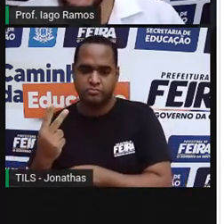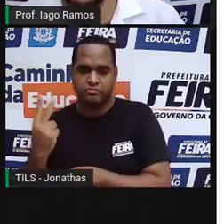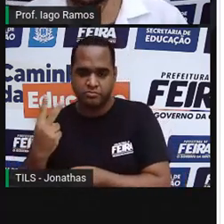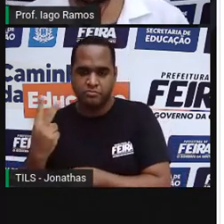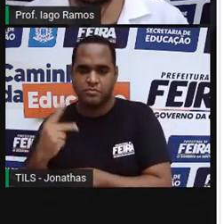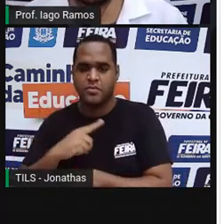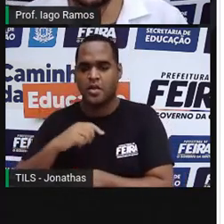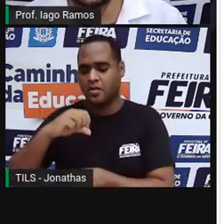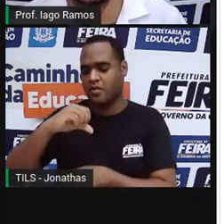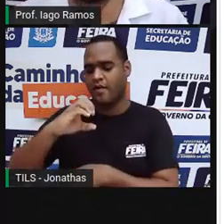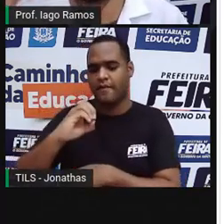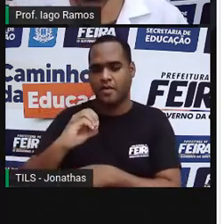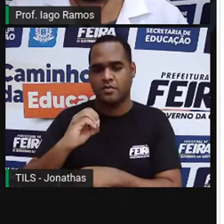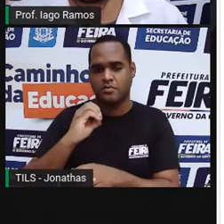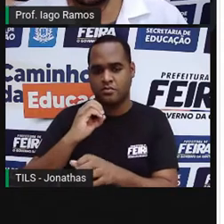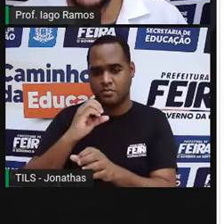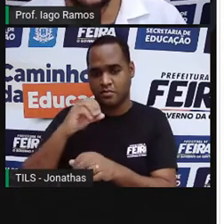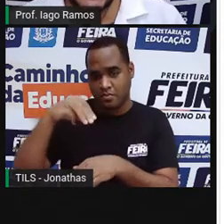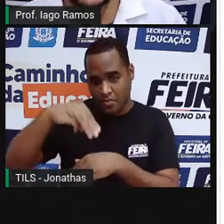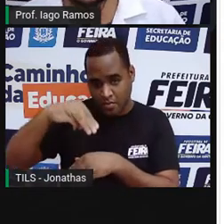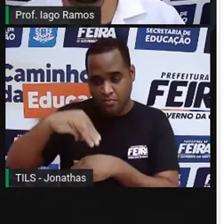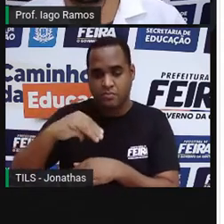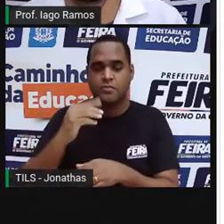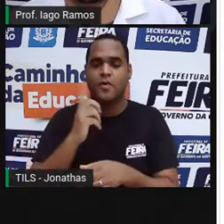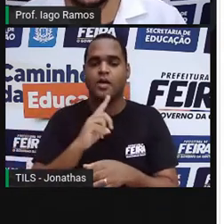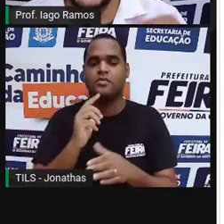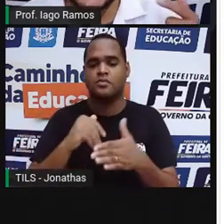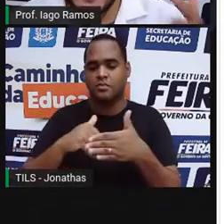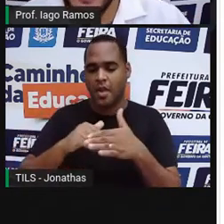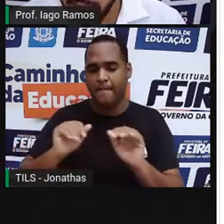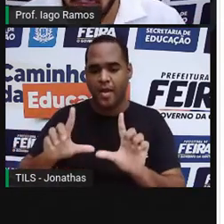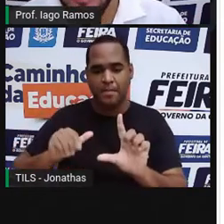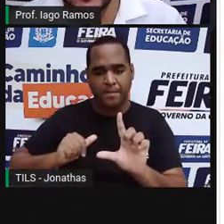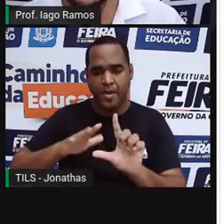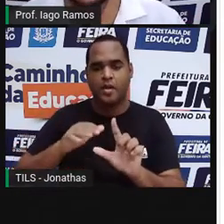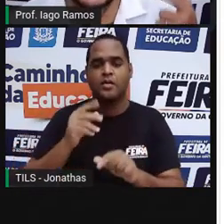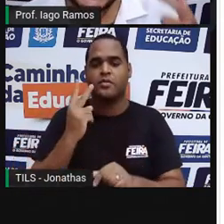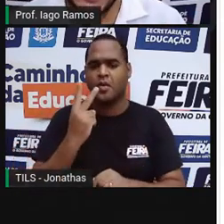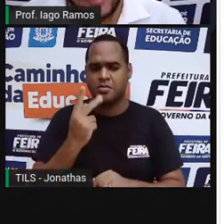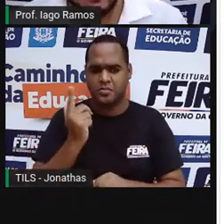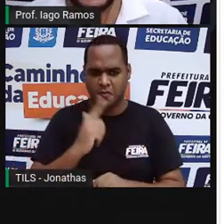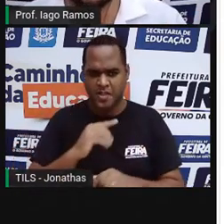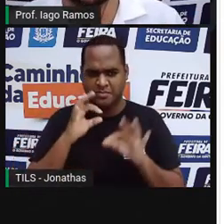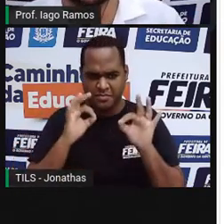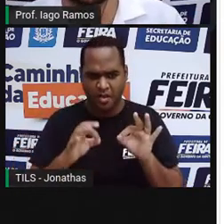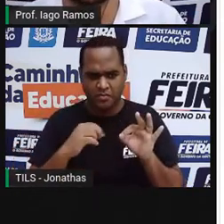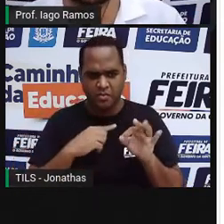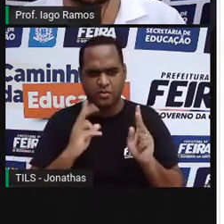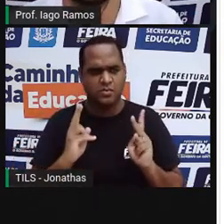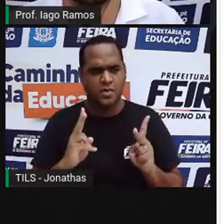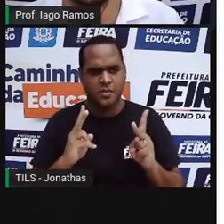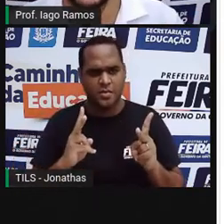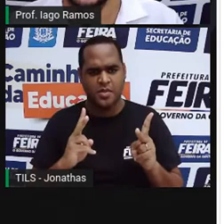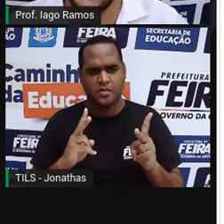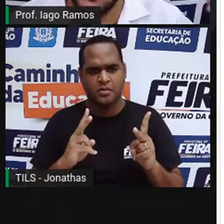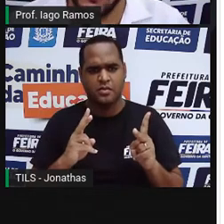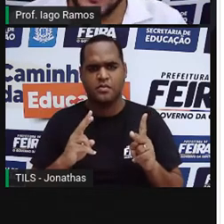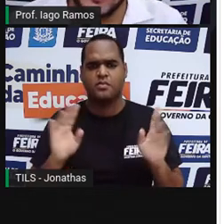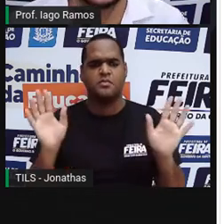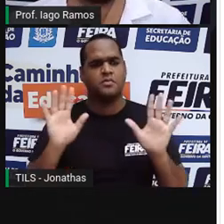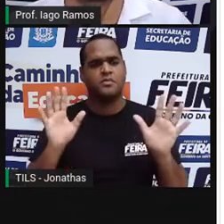os 90 minutos, e vai ser feito mais dois gols. É certo isso acontecer sempre? Bom,